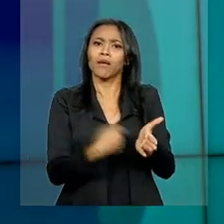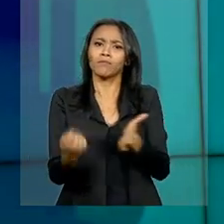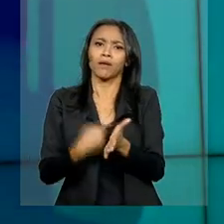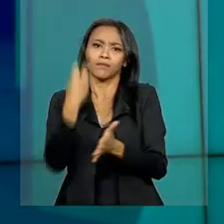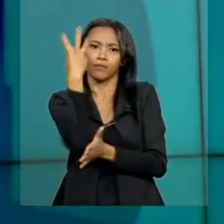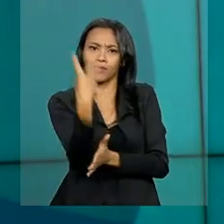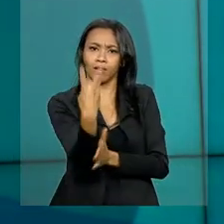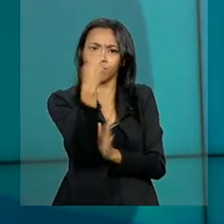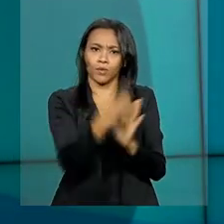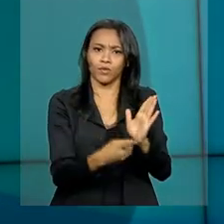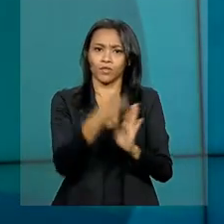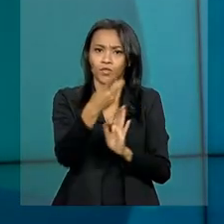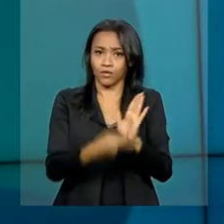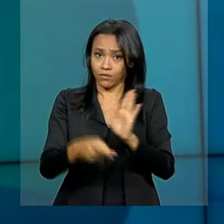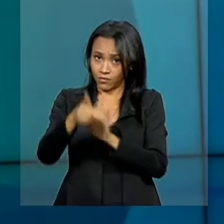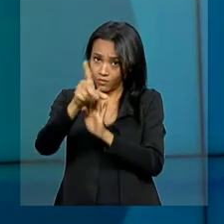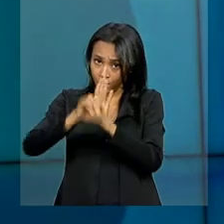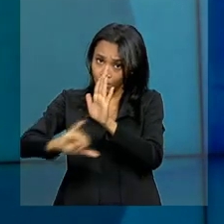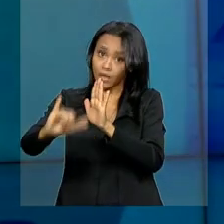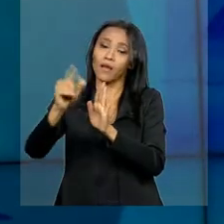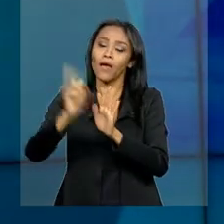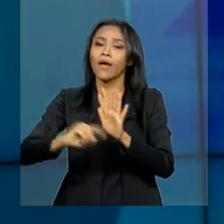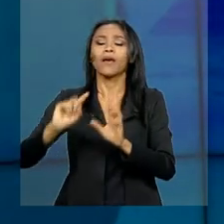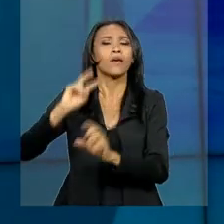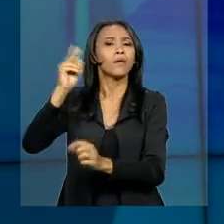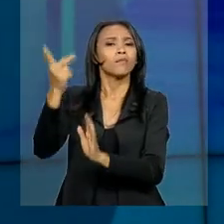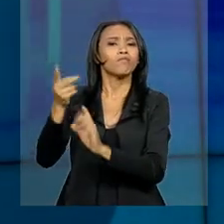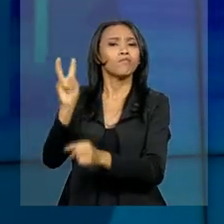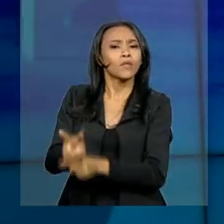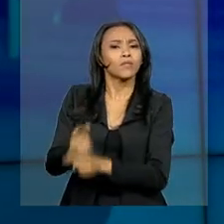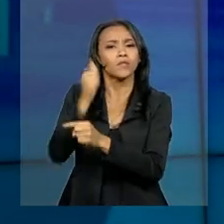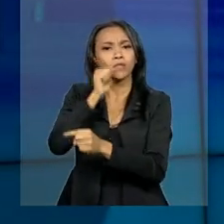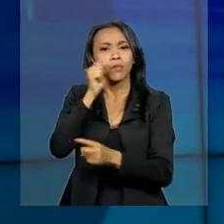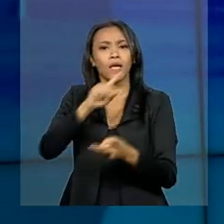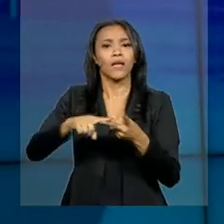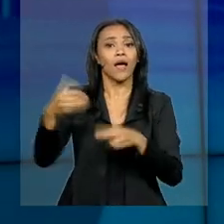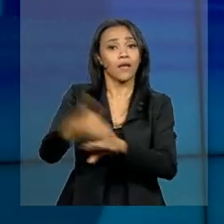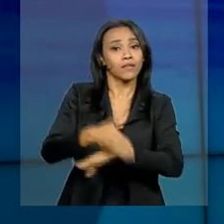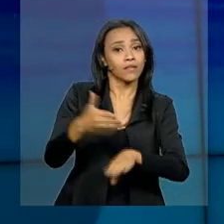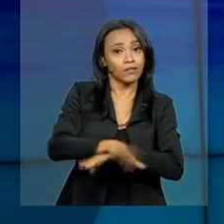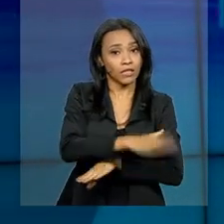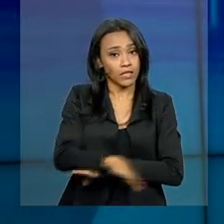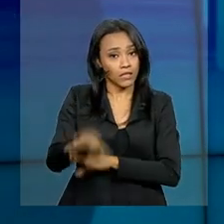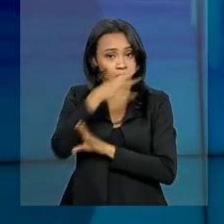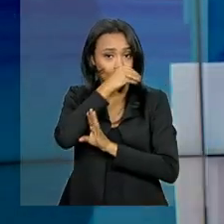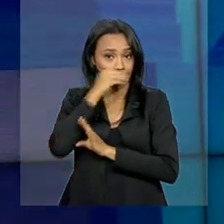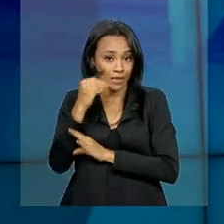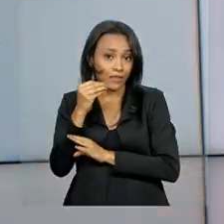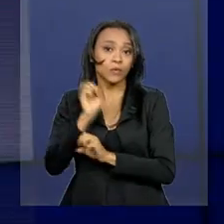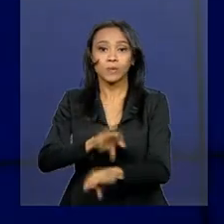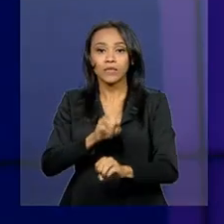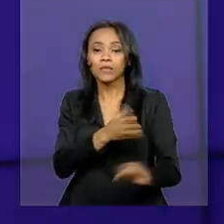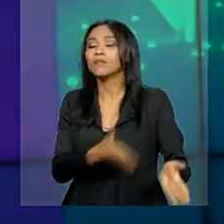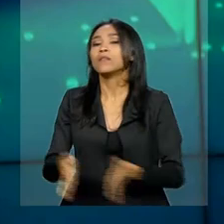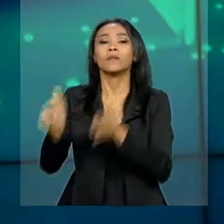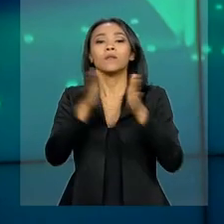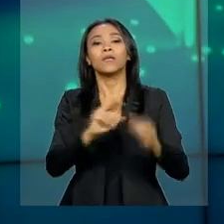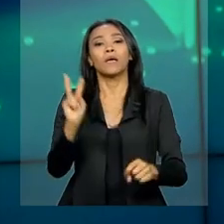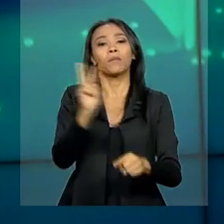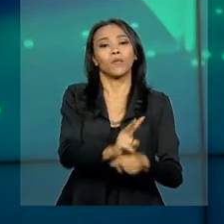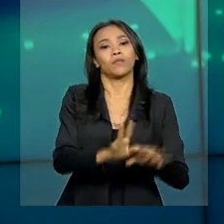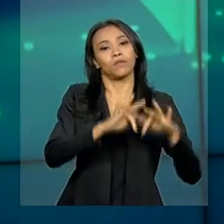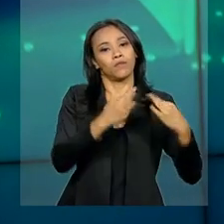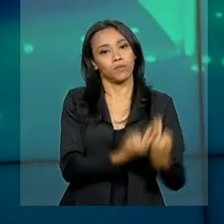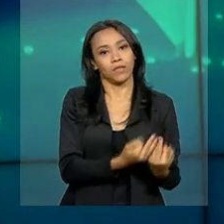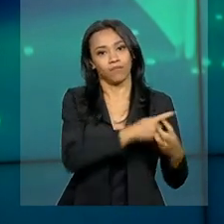lei. Os projetos são para promover os direitos das mulheres, o acesso à educação de crianças e adolescentes e ampliação da proteção à família.